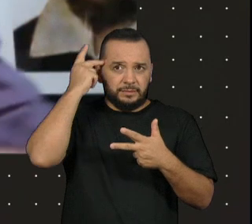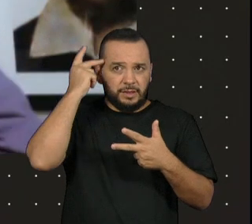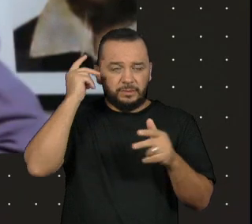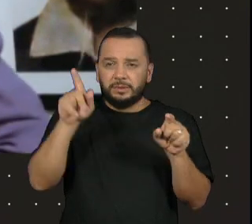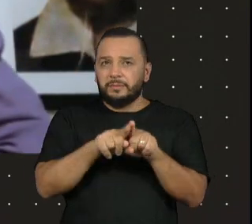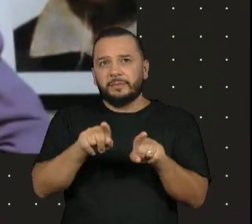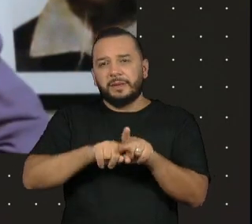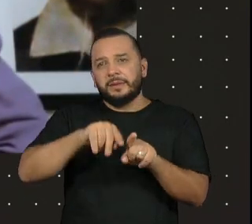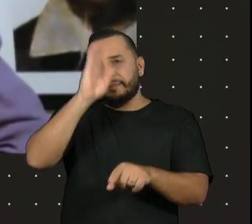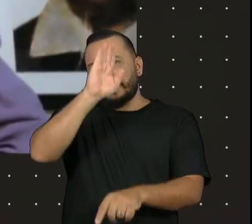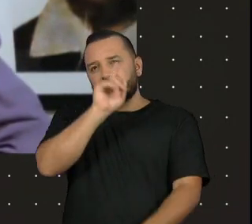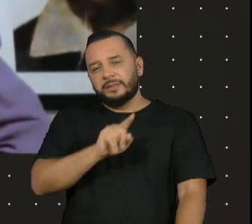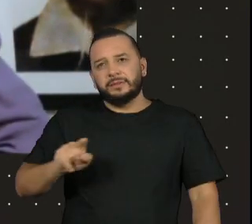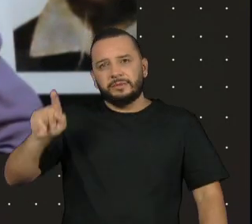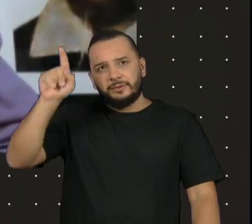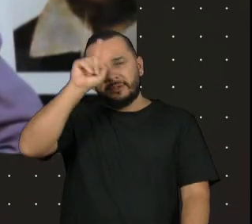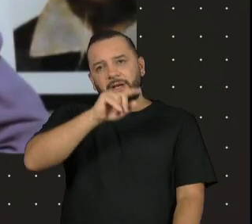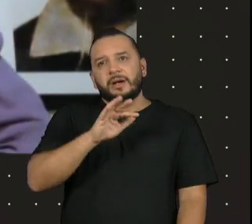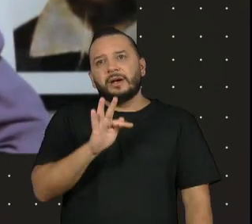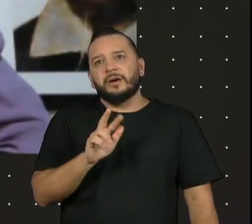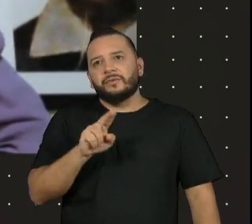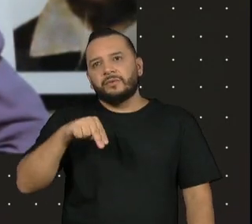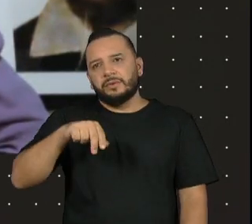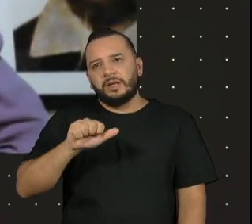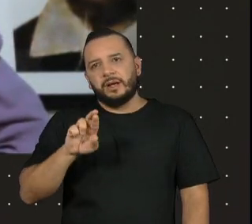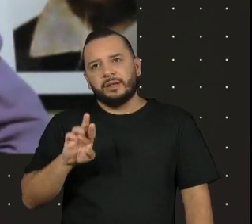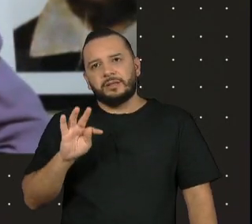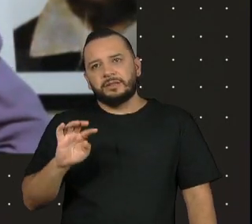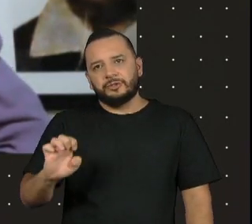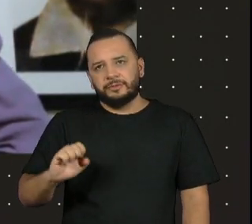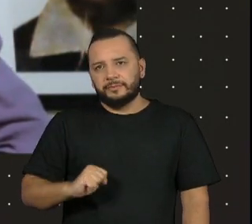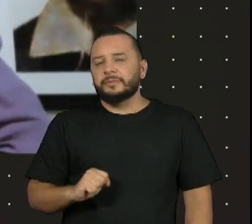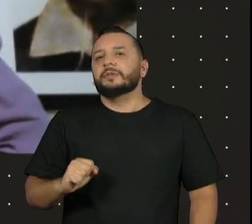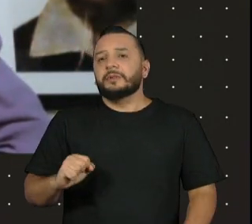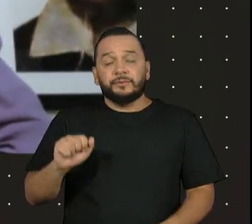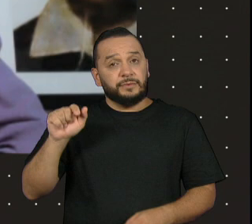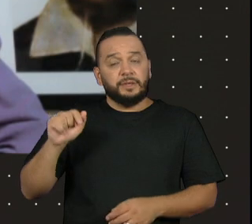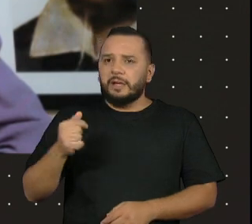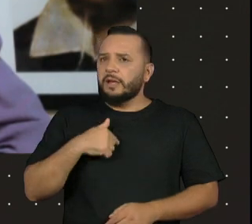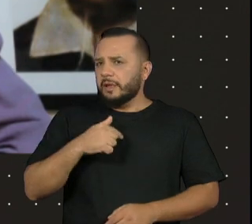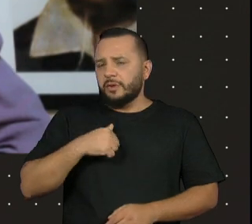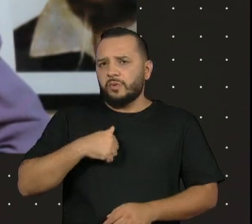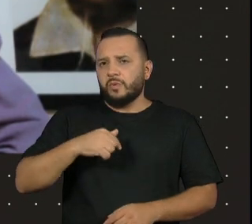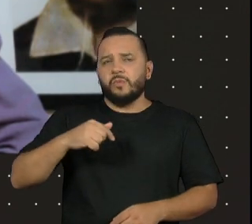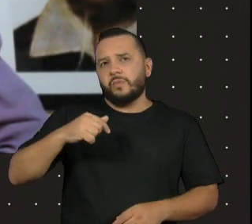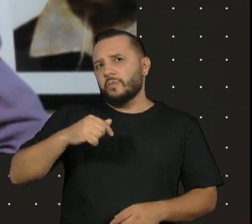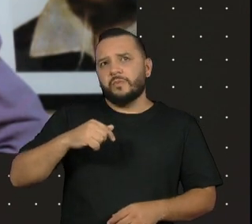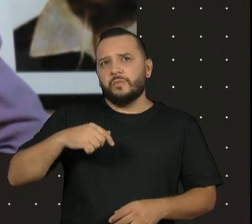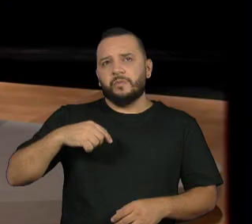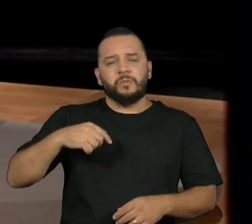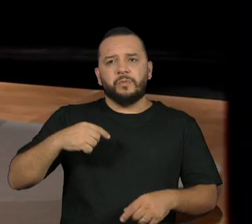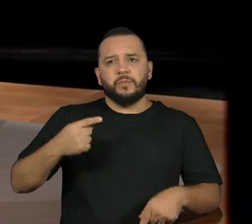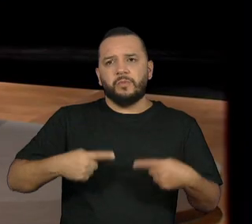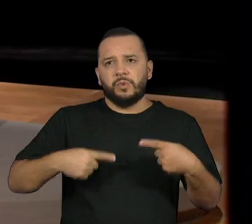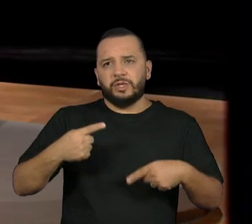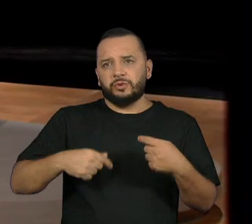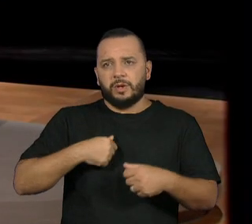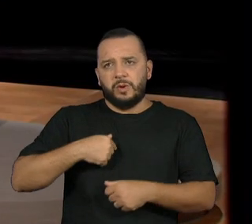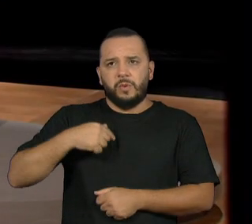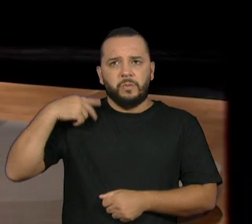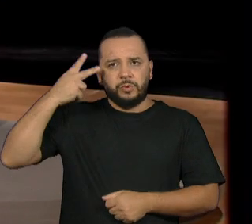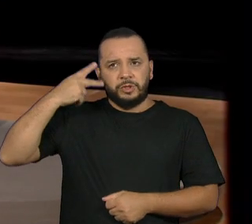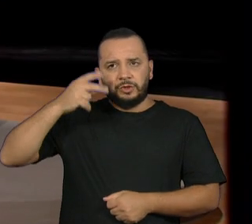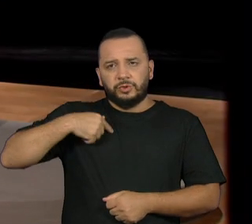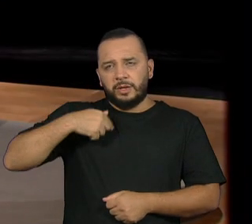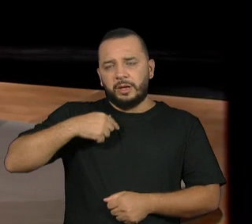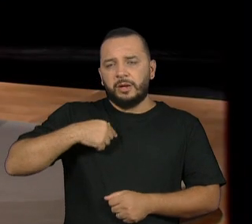todo com a Funarte. Então, é um personagem que você tem que assumir e que você está representando um... Não você,